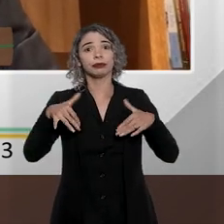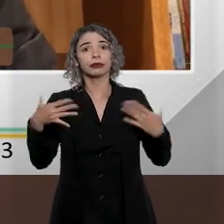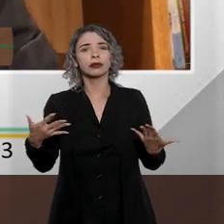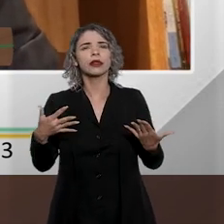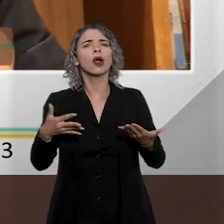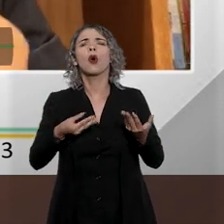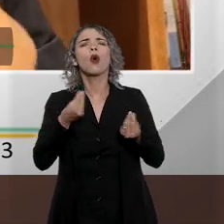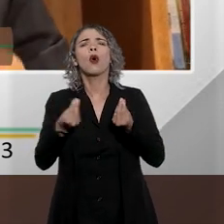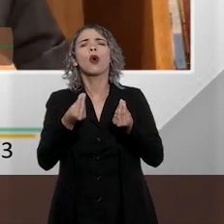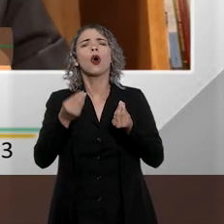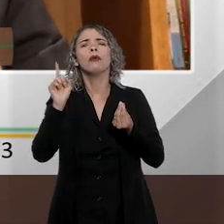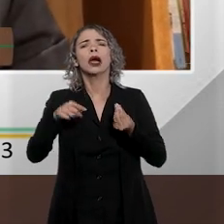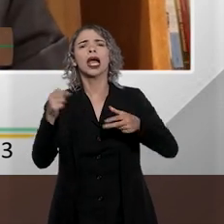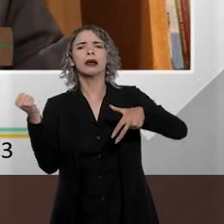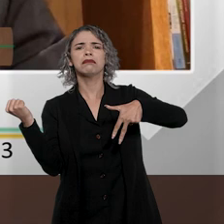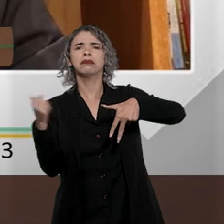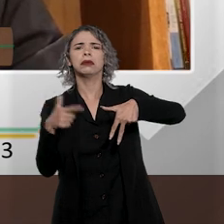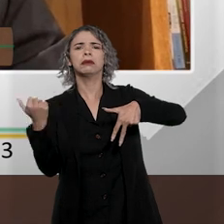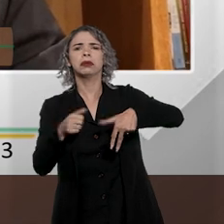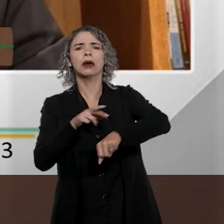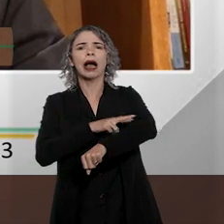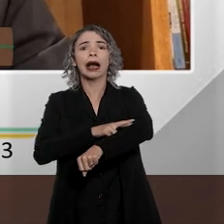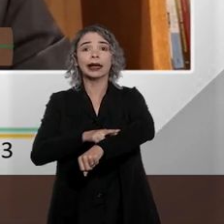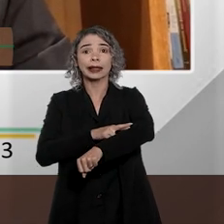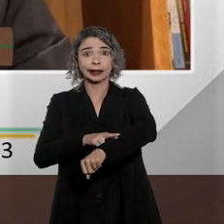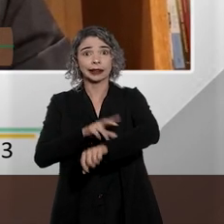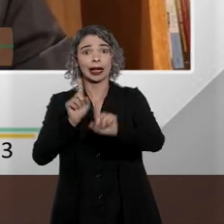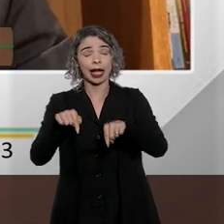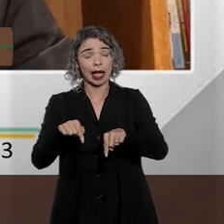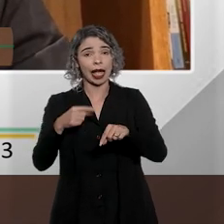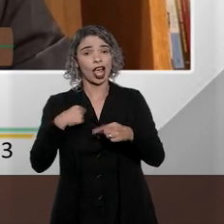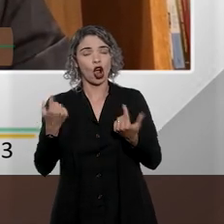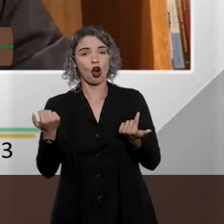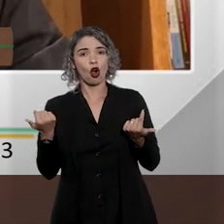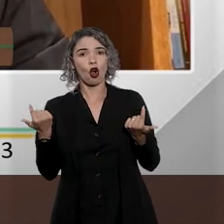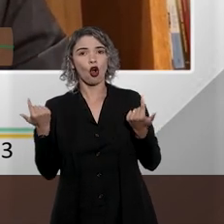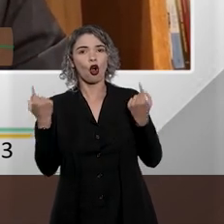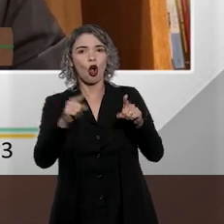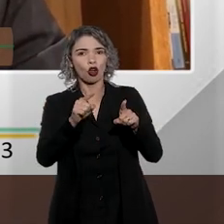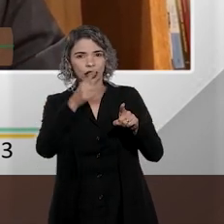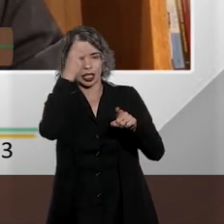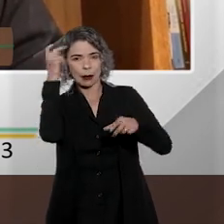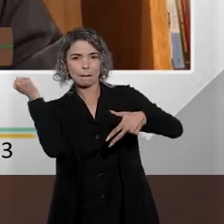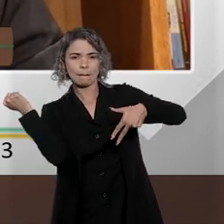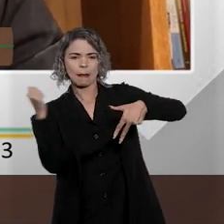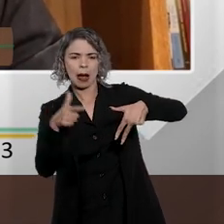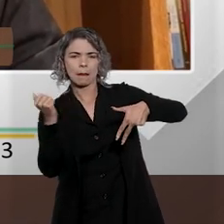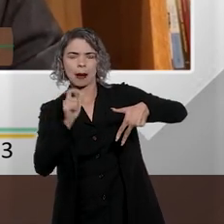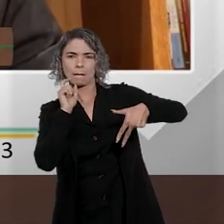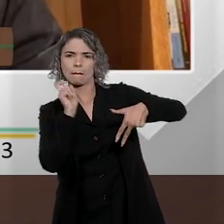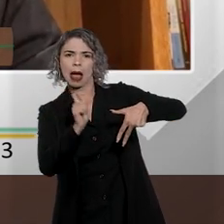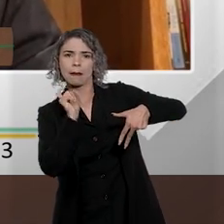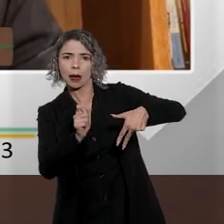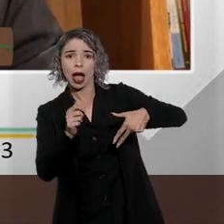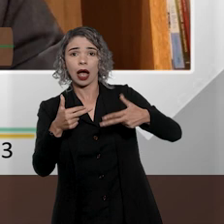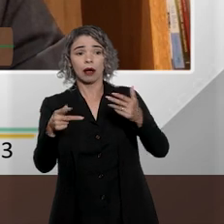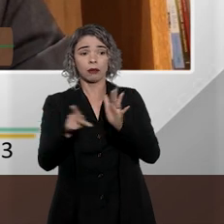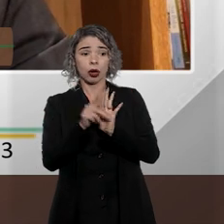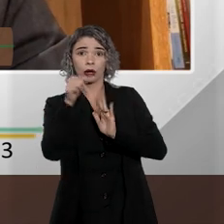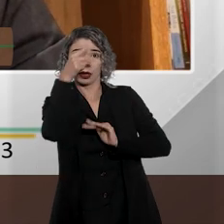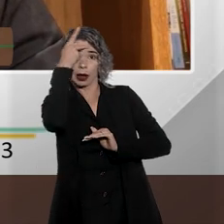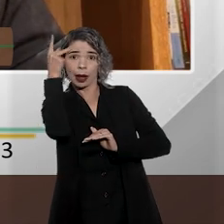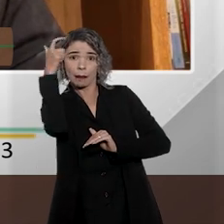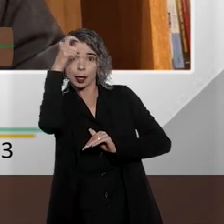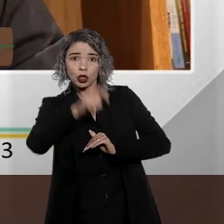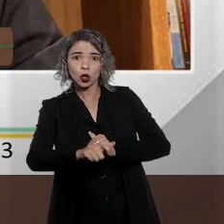gente teria a injúria racial? A injúria racial seria ofensa à honra de uma pessoa, ofendendo-lhe a dignidade ou decoro